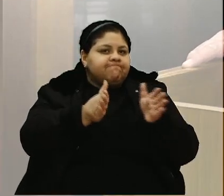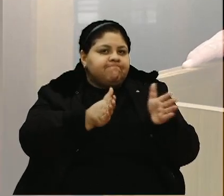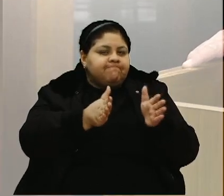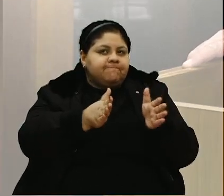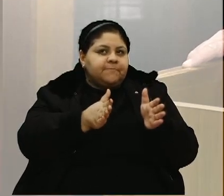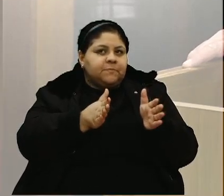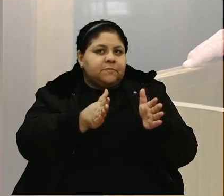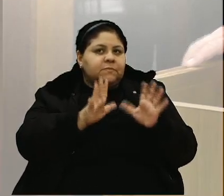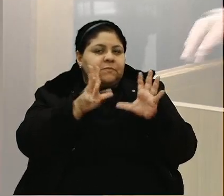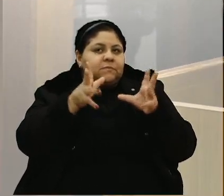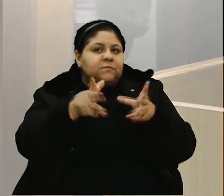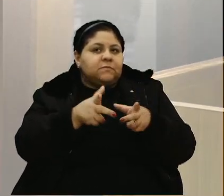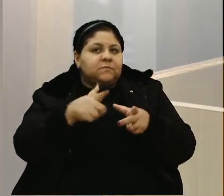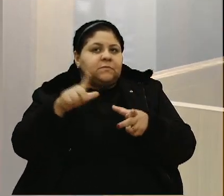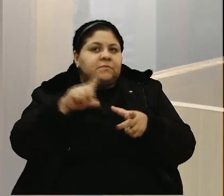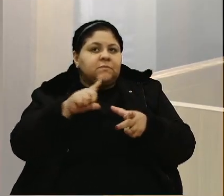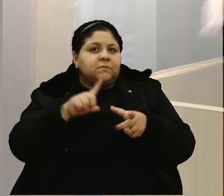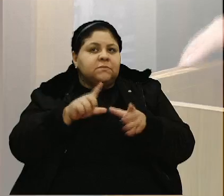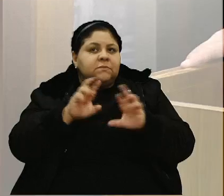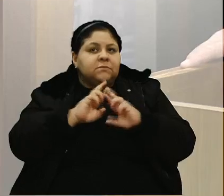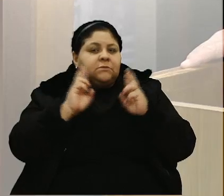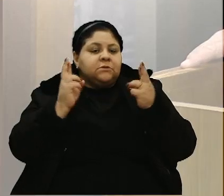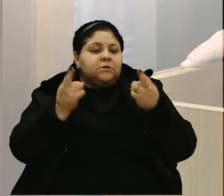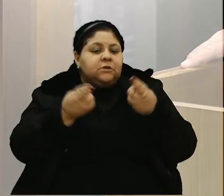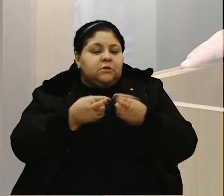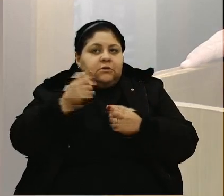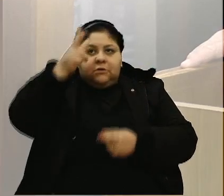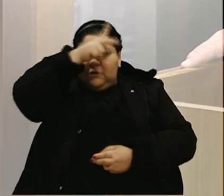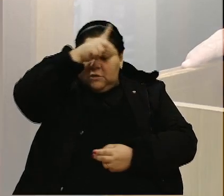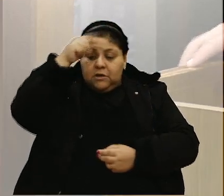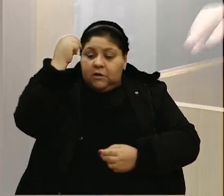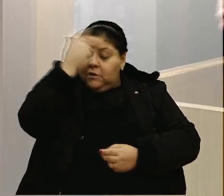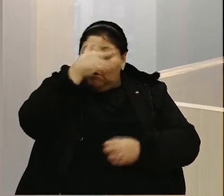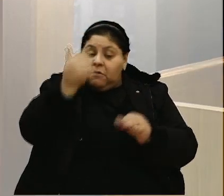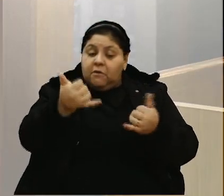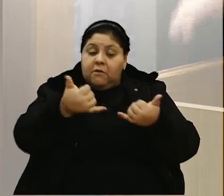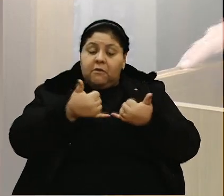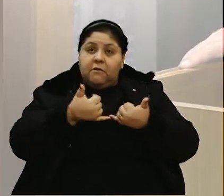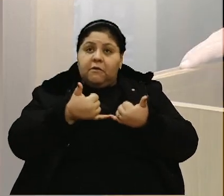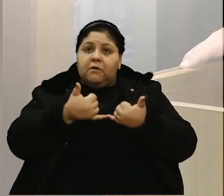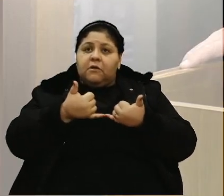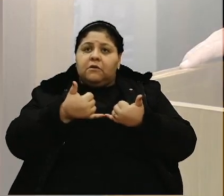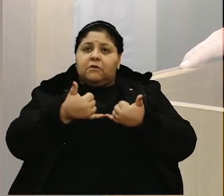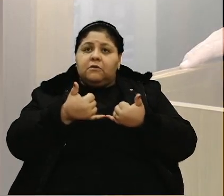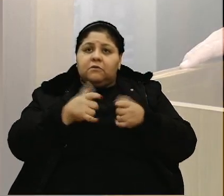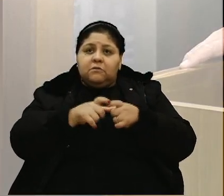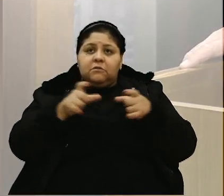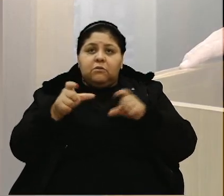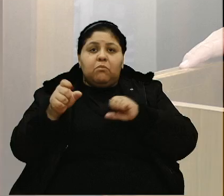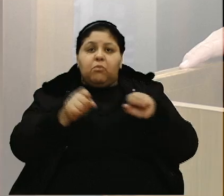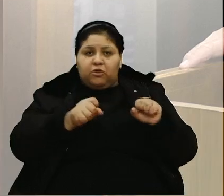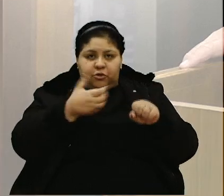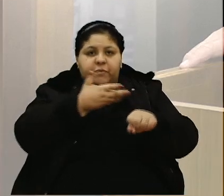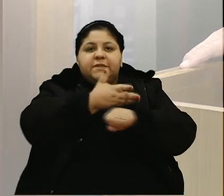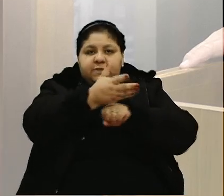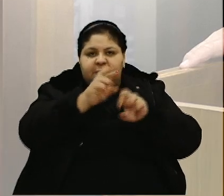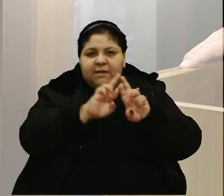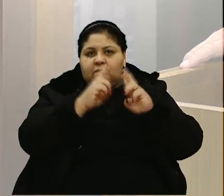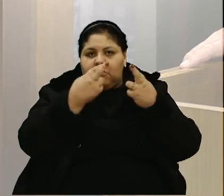Wessan, quando foi, nós estivemos lá na reunião com... O prefeito tinha dito que o pessoal, a grande maioria que pôde ir foi lá na reunião.